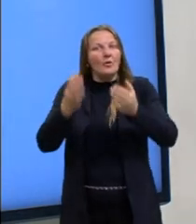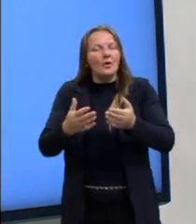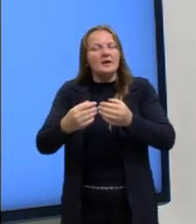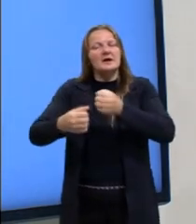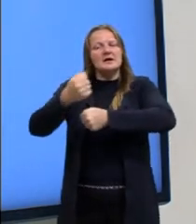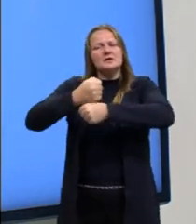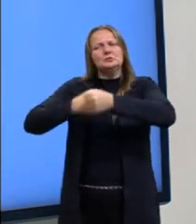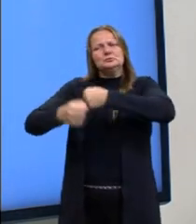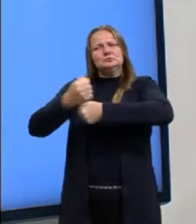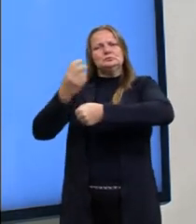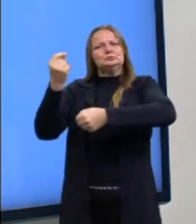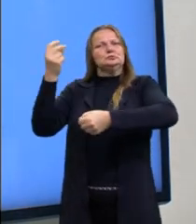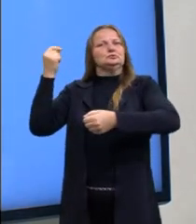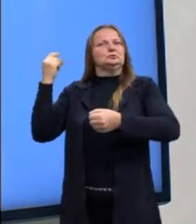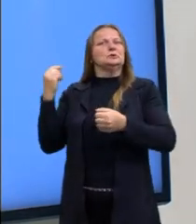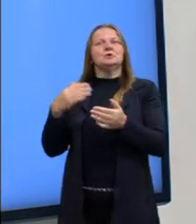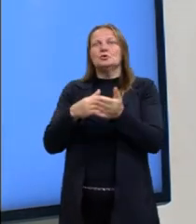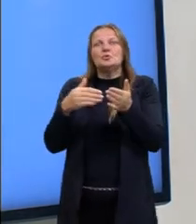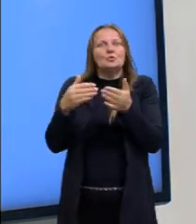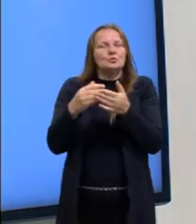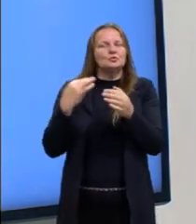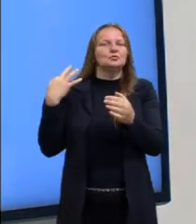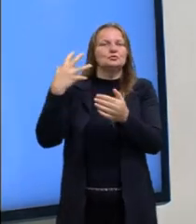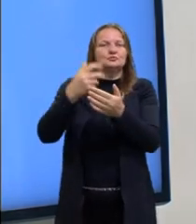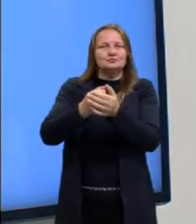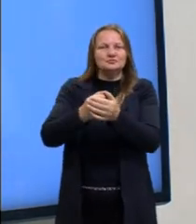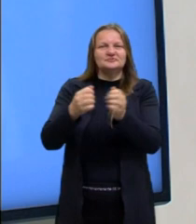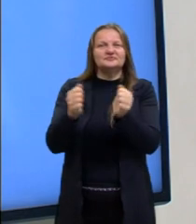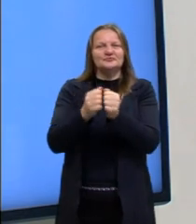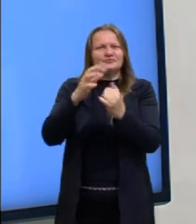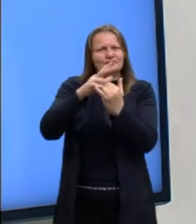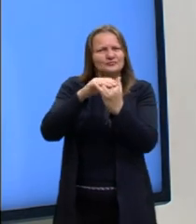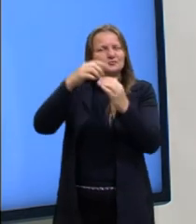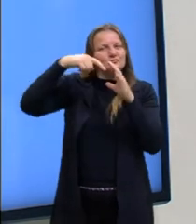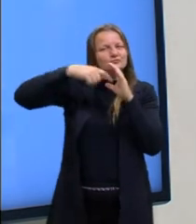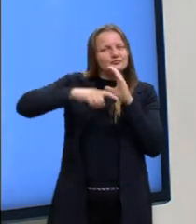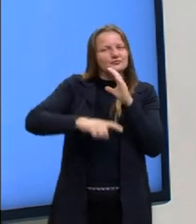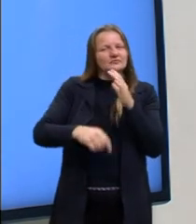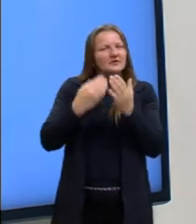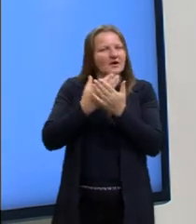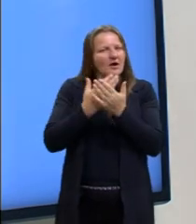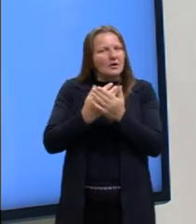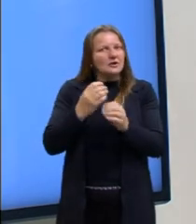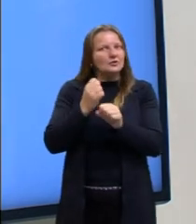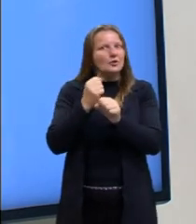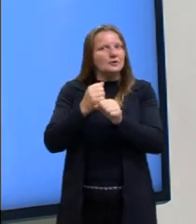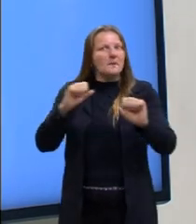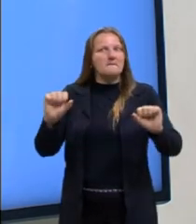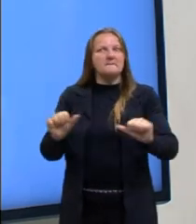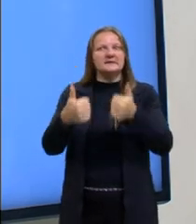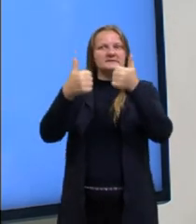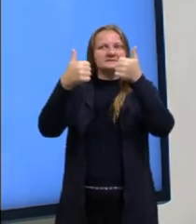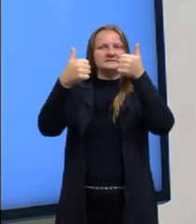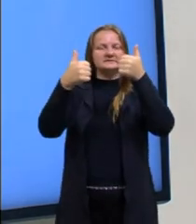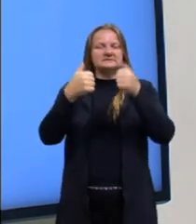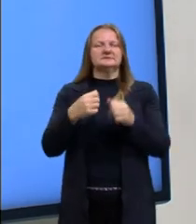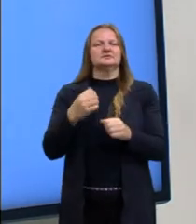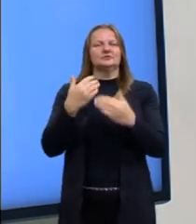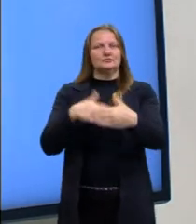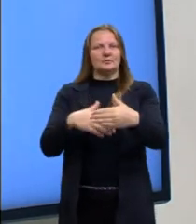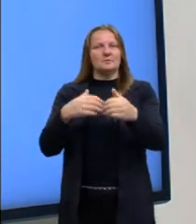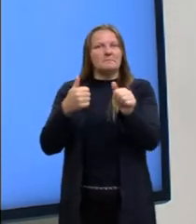anteriores, enfim, bem tranquilo para você se aprofundar e tirar uma nota a maior possível no Enem, que acontece